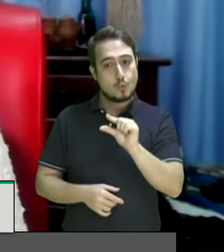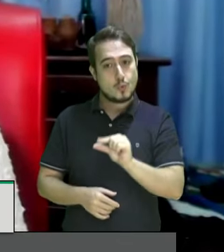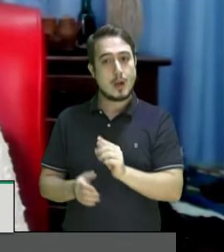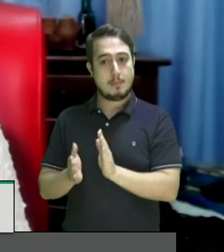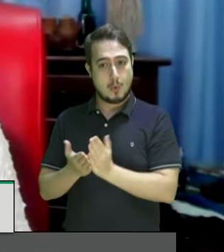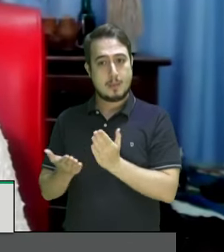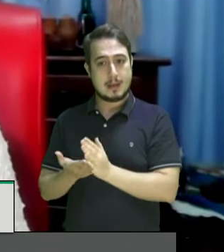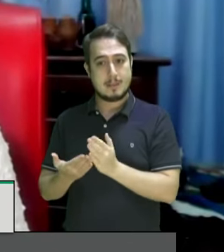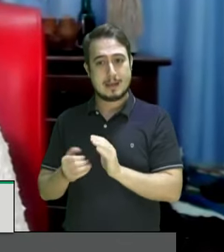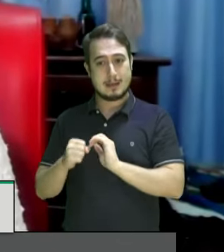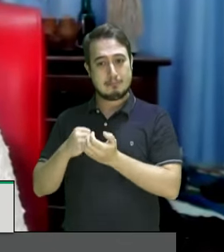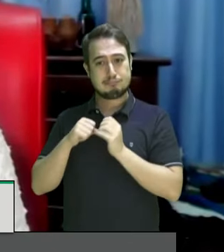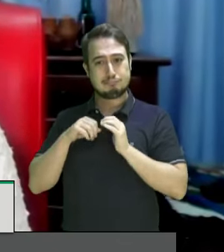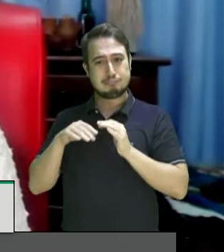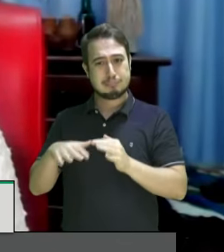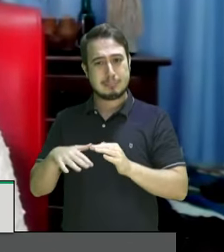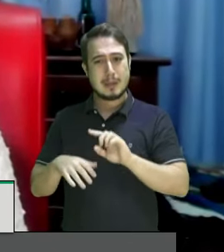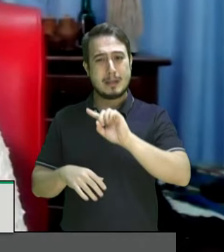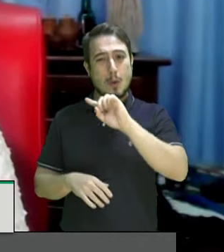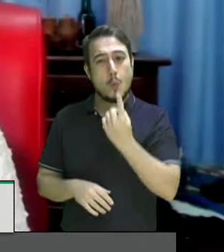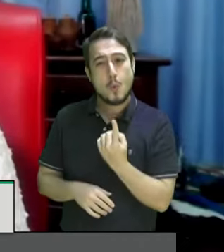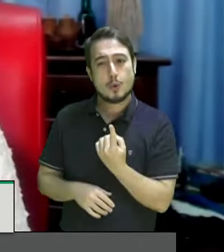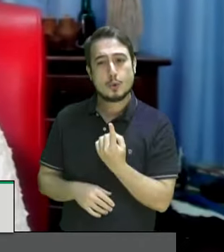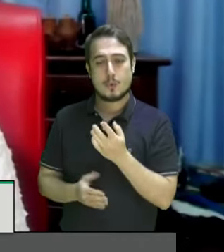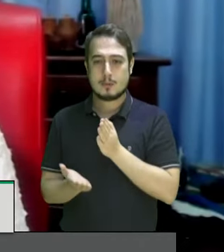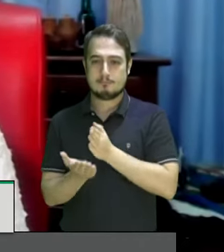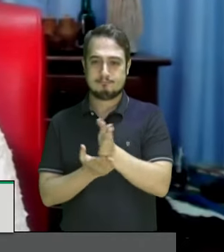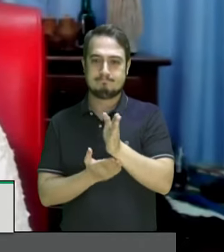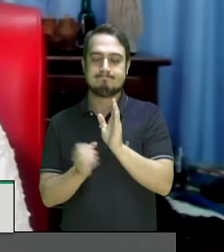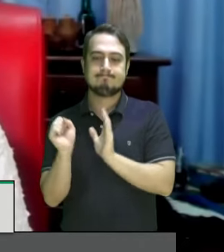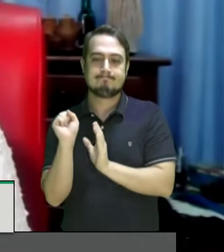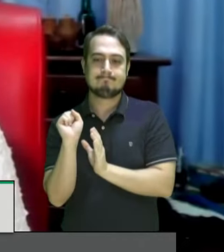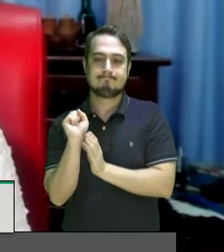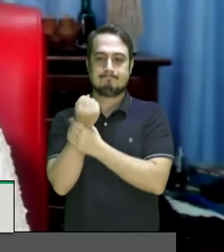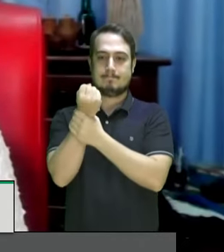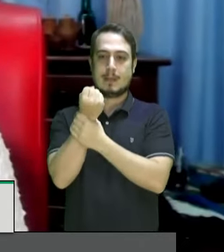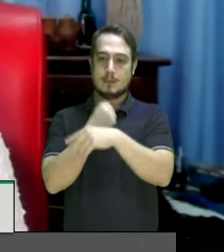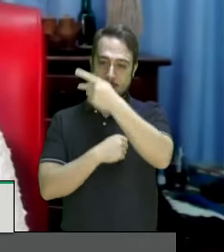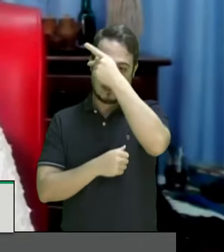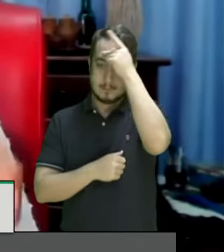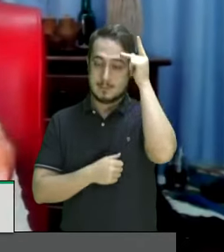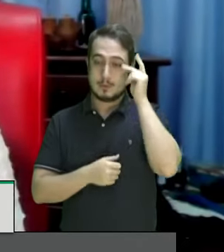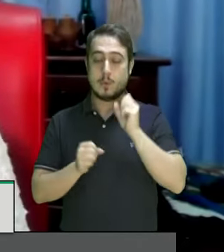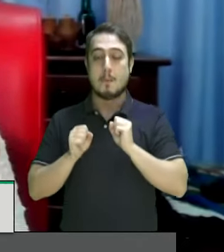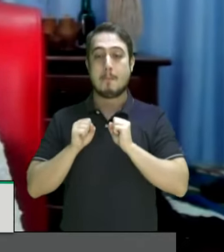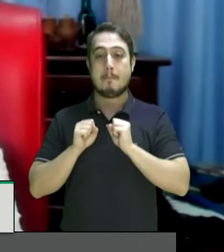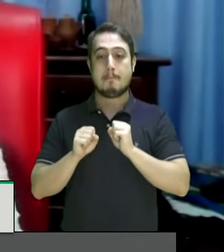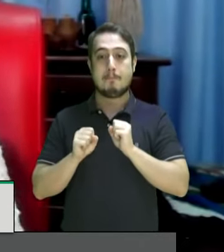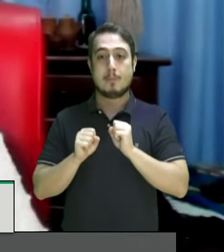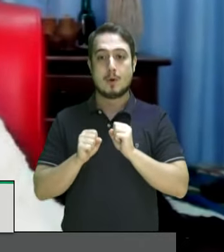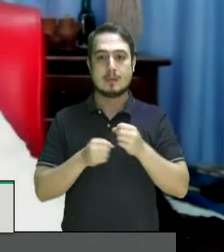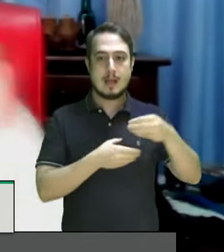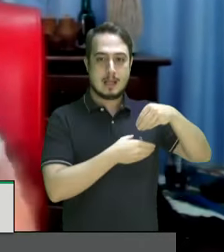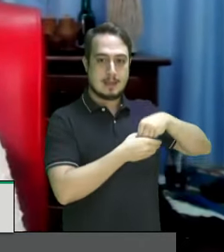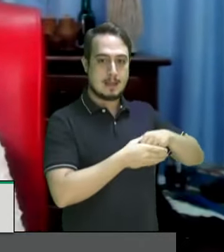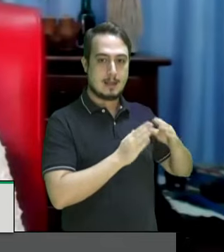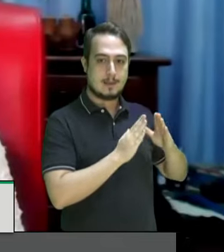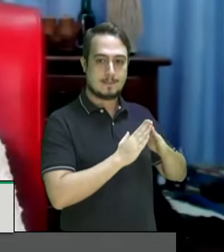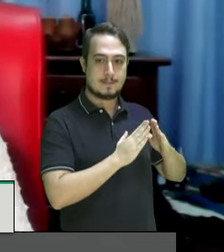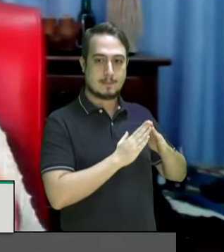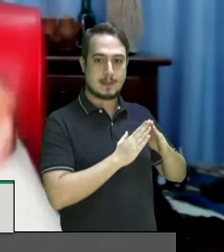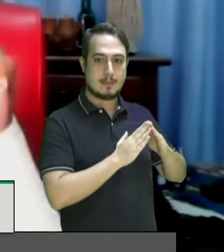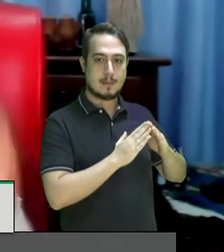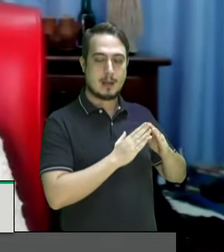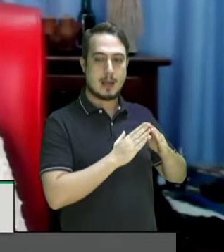pandemia tem um único caminho a garantia de que as pessoas possam ficar nas suas casas para não